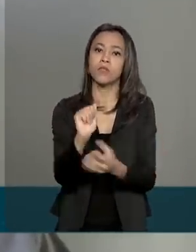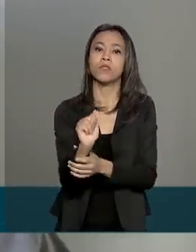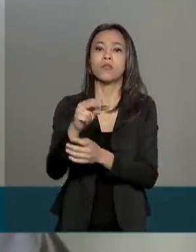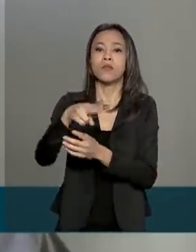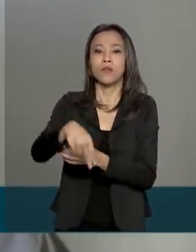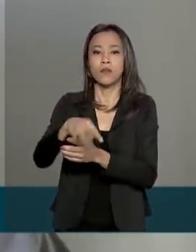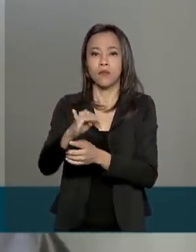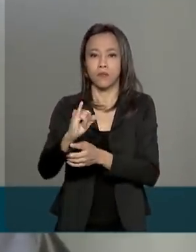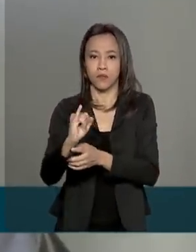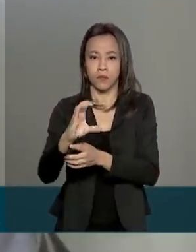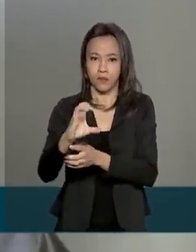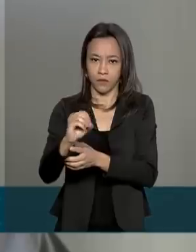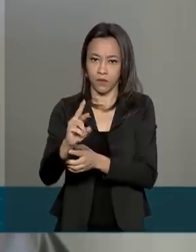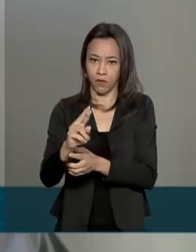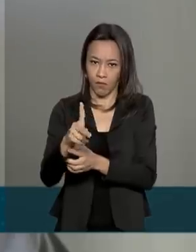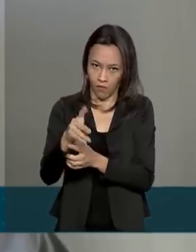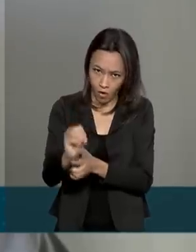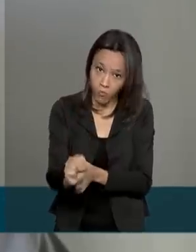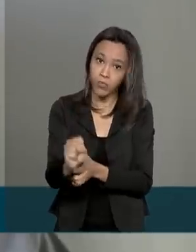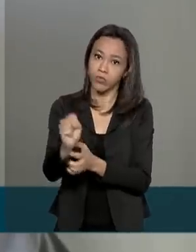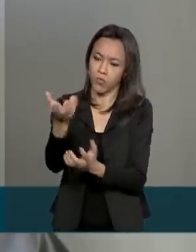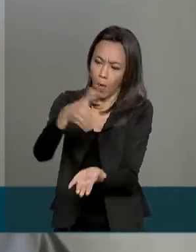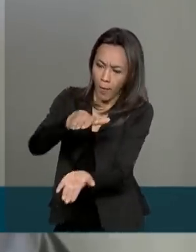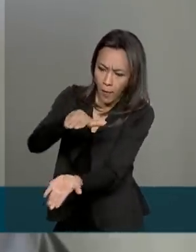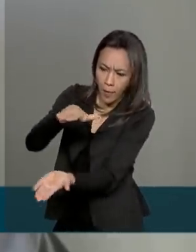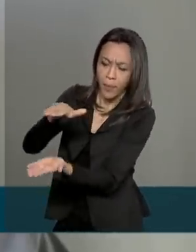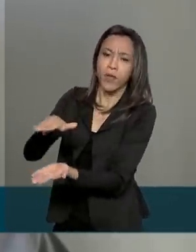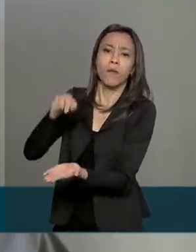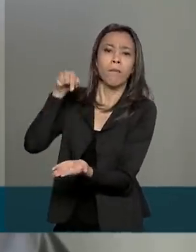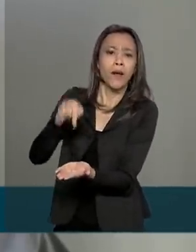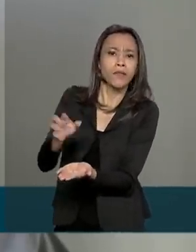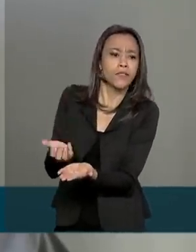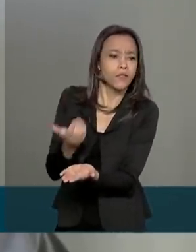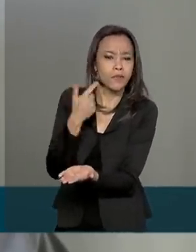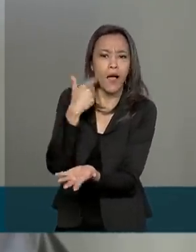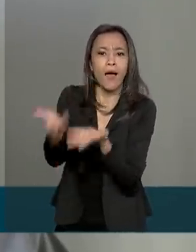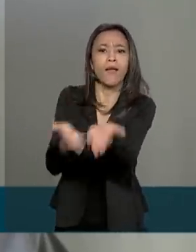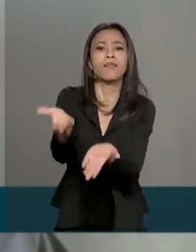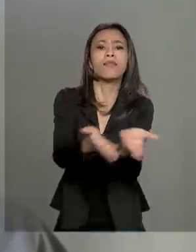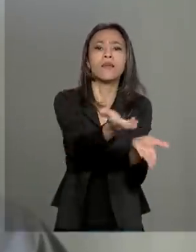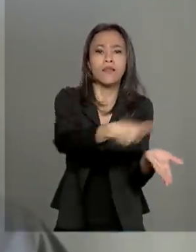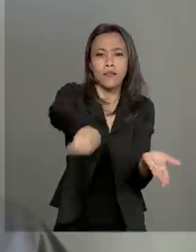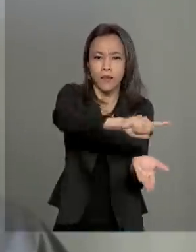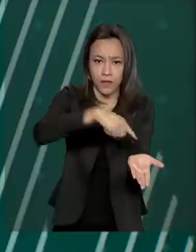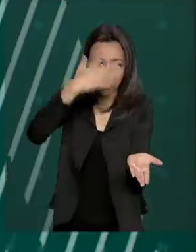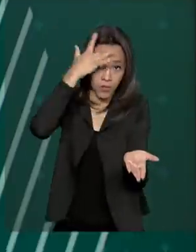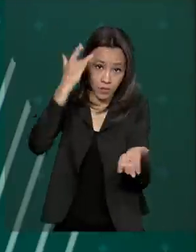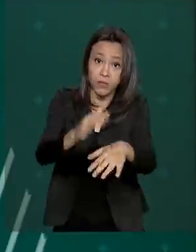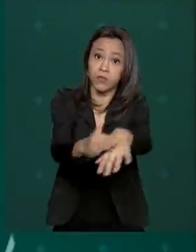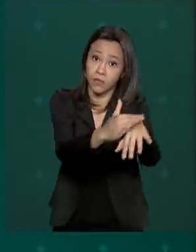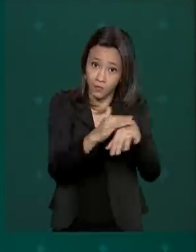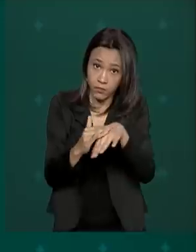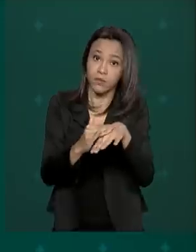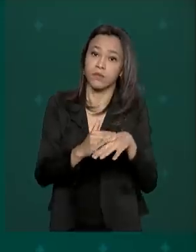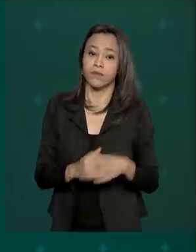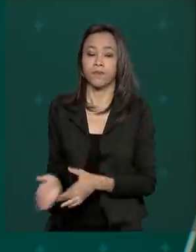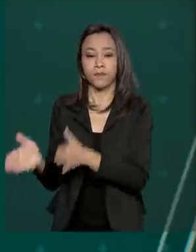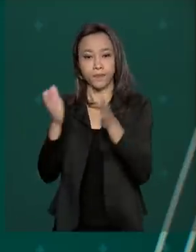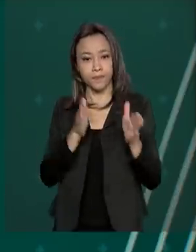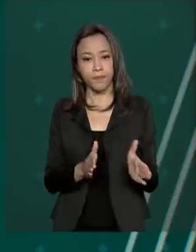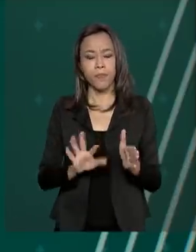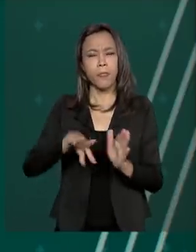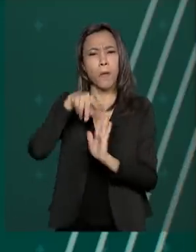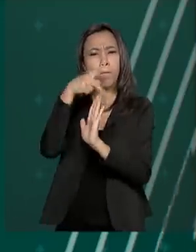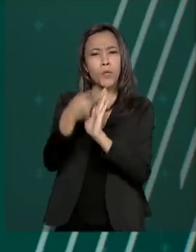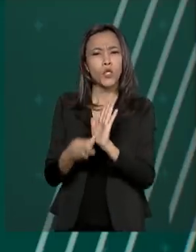estoque muito maior de anticorpos para poder atender um número muito maior de pessoas. Um projeto